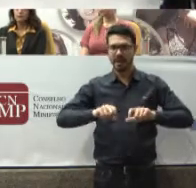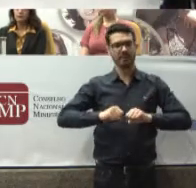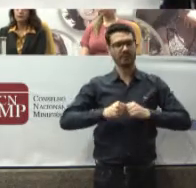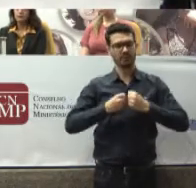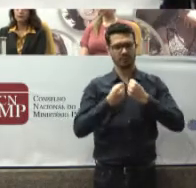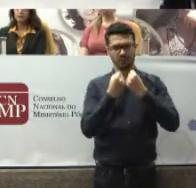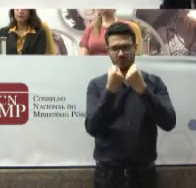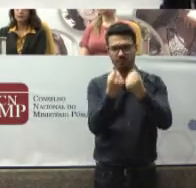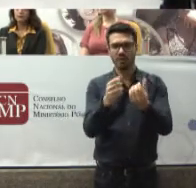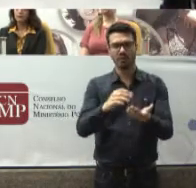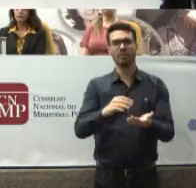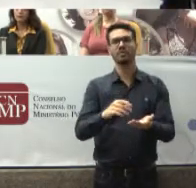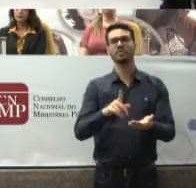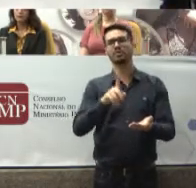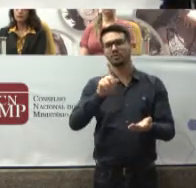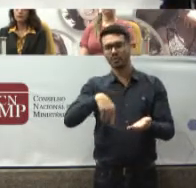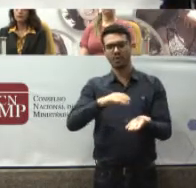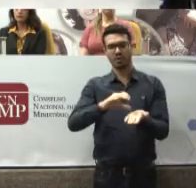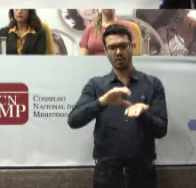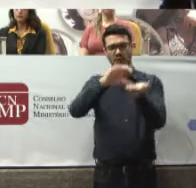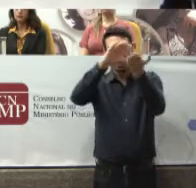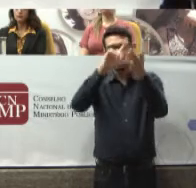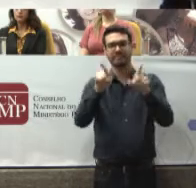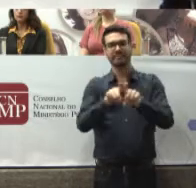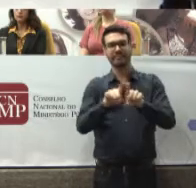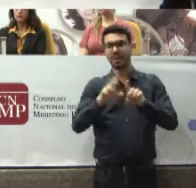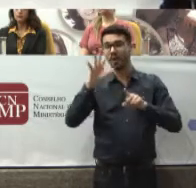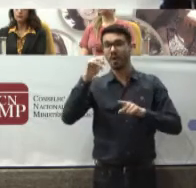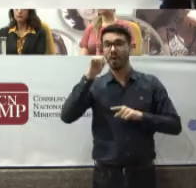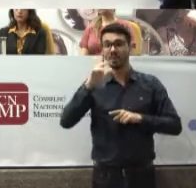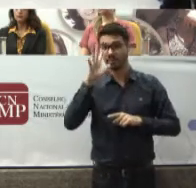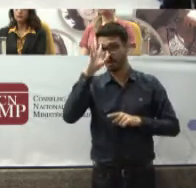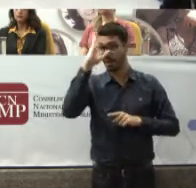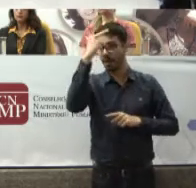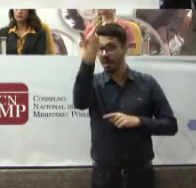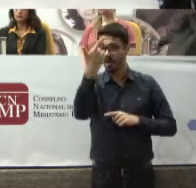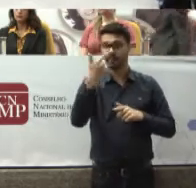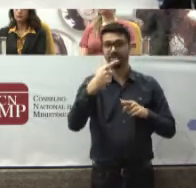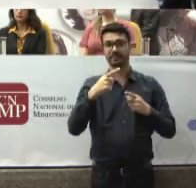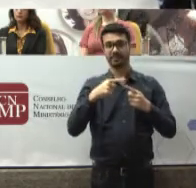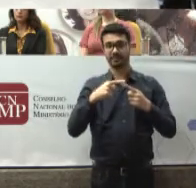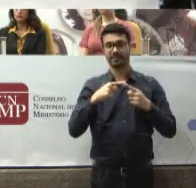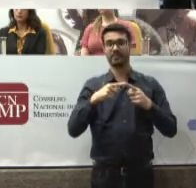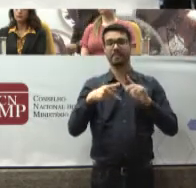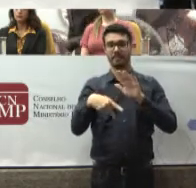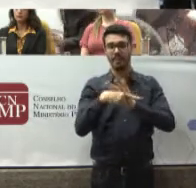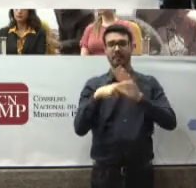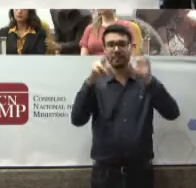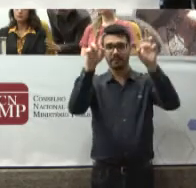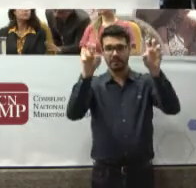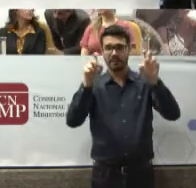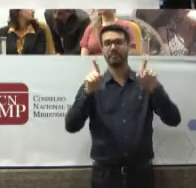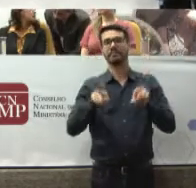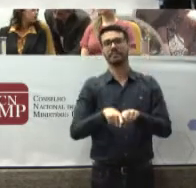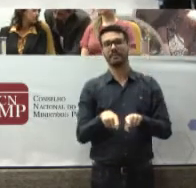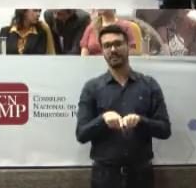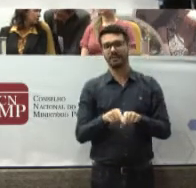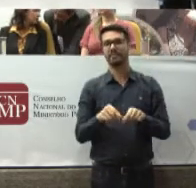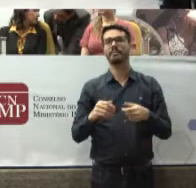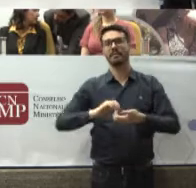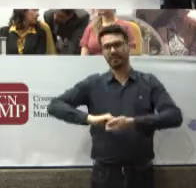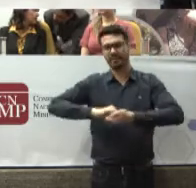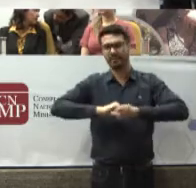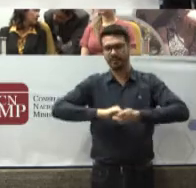Junto com todo o Conselho Para resolver questões nodais relativas a esse tema Saudar o